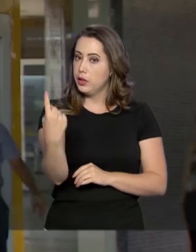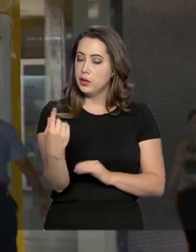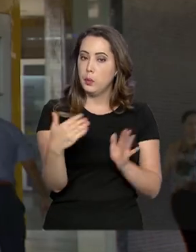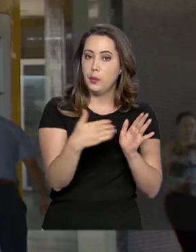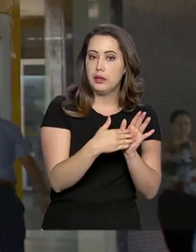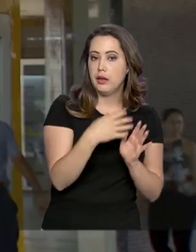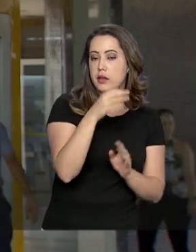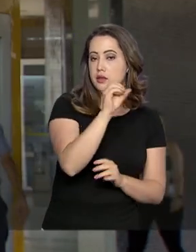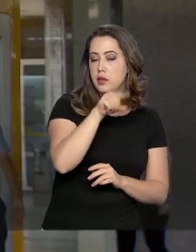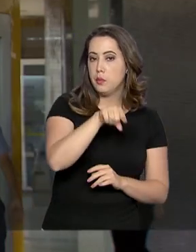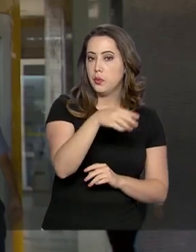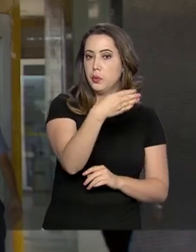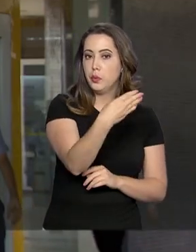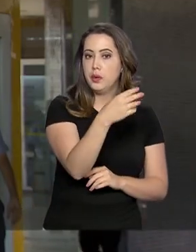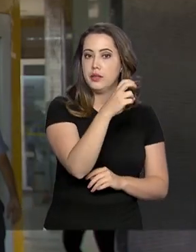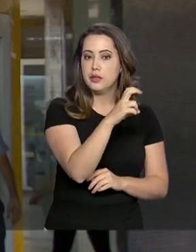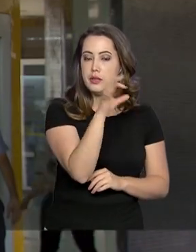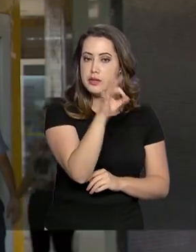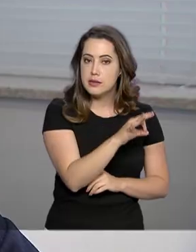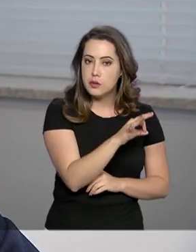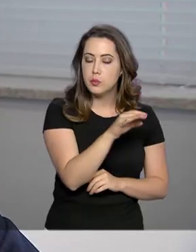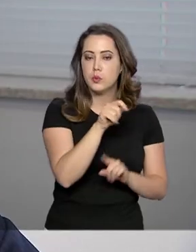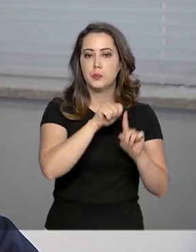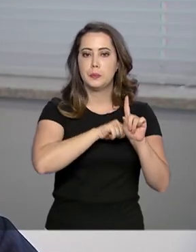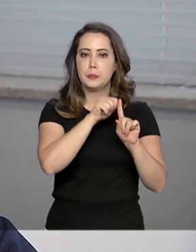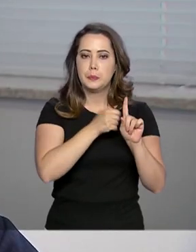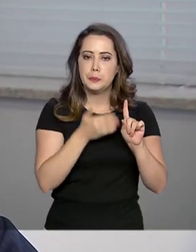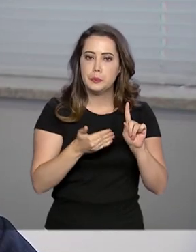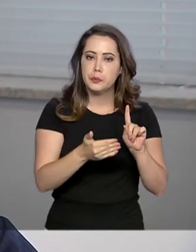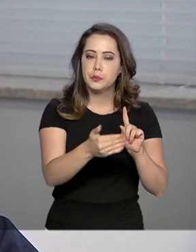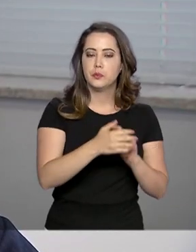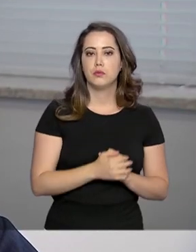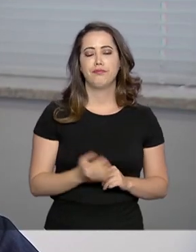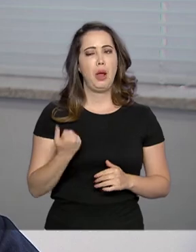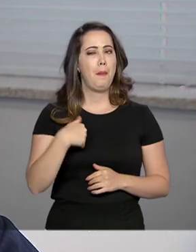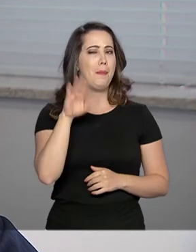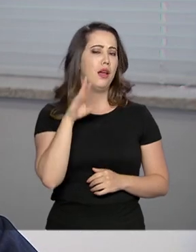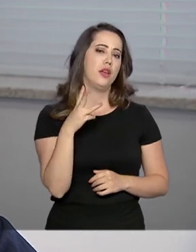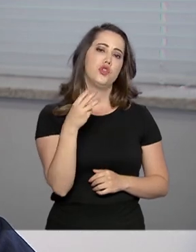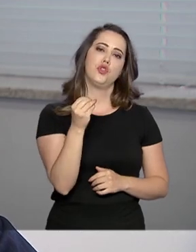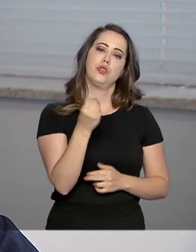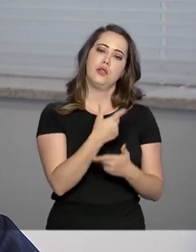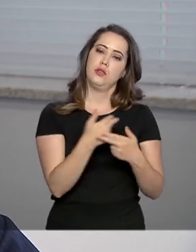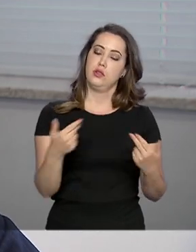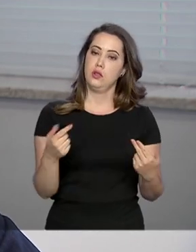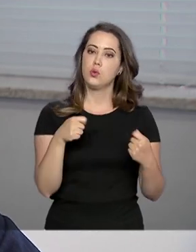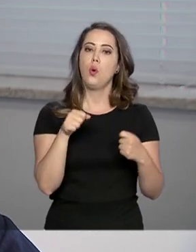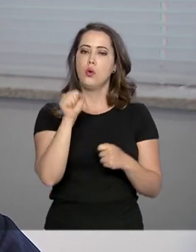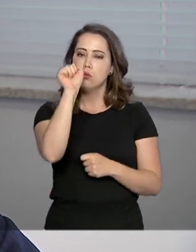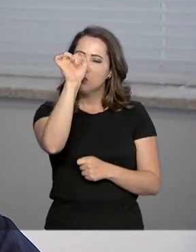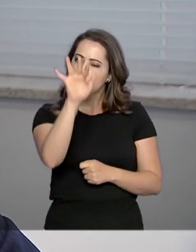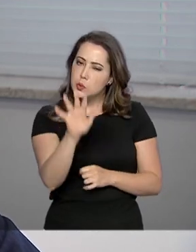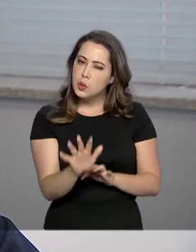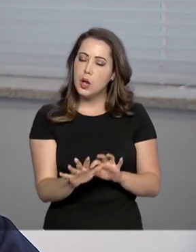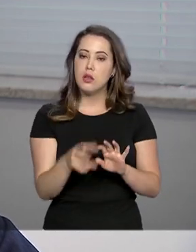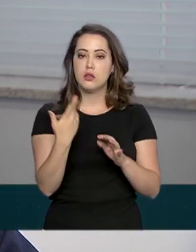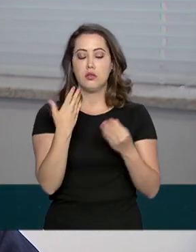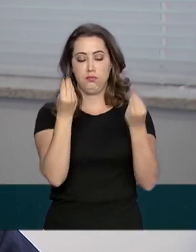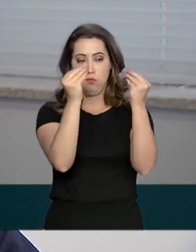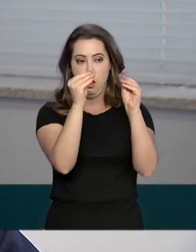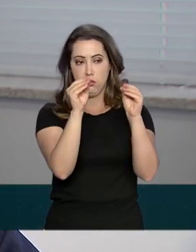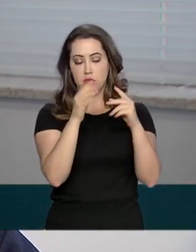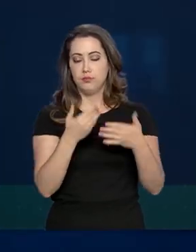,45% ao mês. São mais de 300 itens na lista de equipamentos e